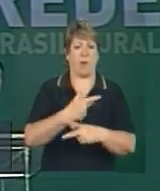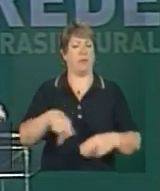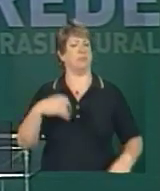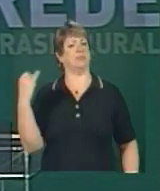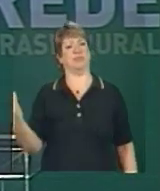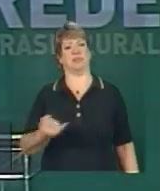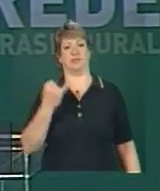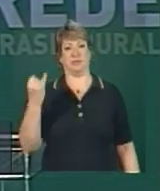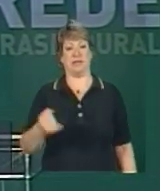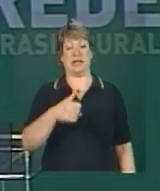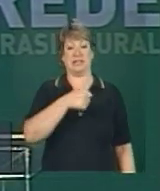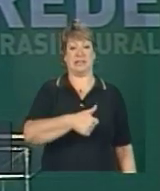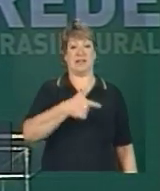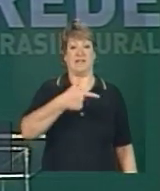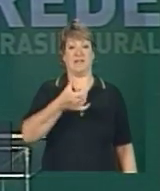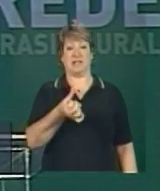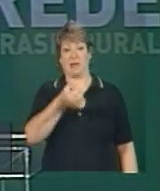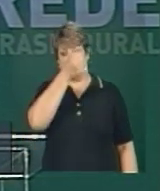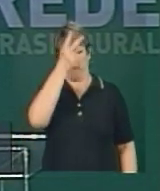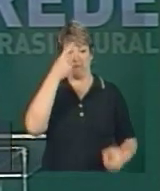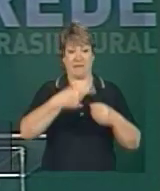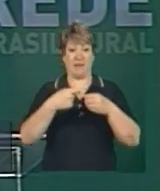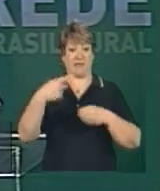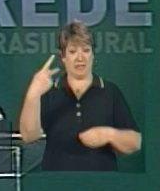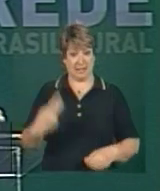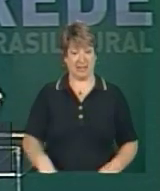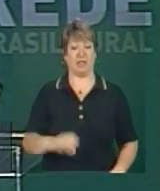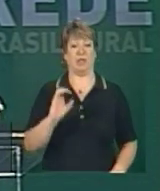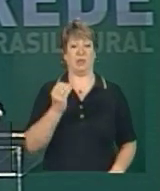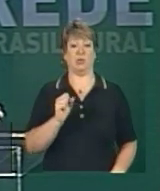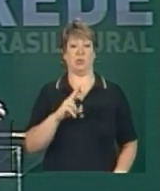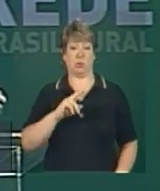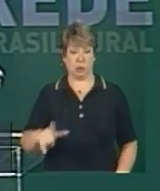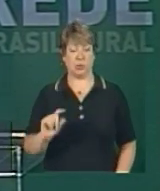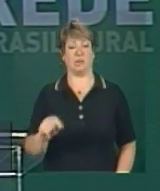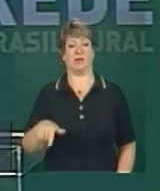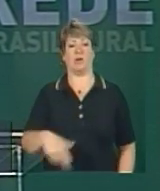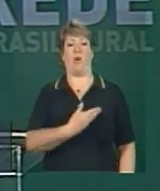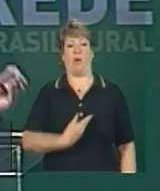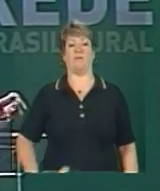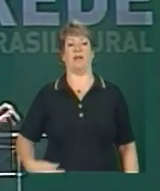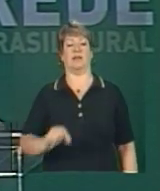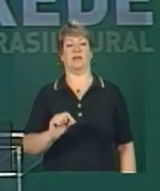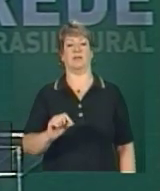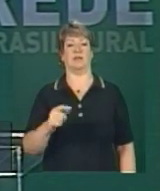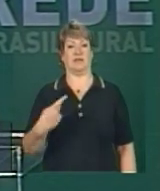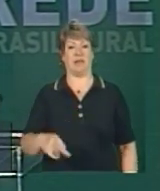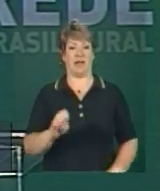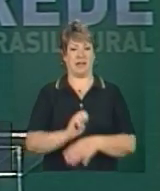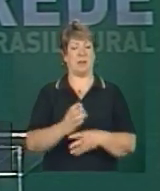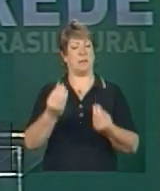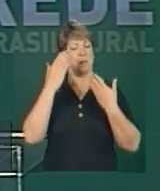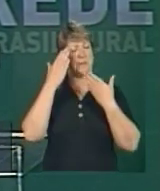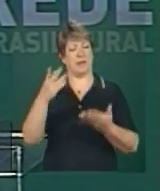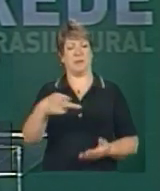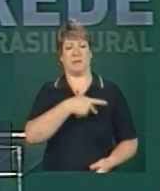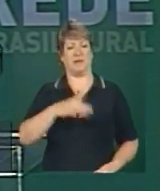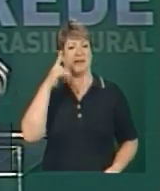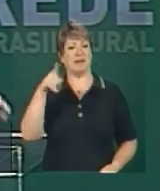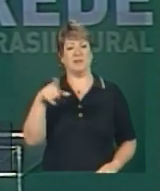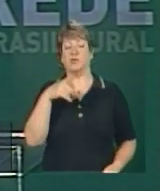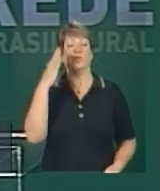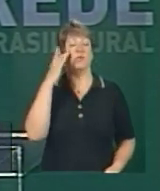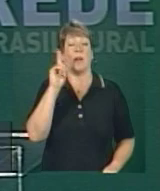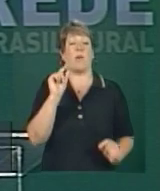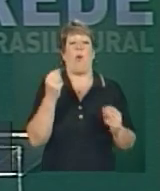nome dos 126 prefeitos do Rio Grande do Sul, em nome do governo do estado, presidente Dilma, muito obrigado. Você não tem noção do que você